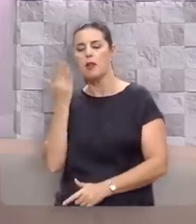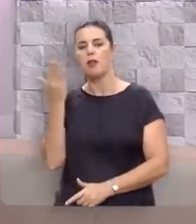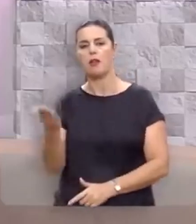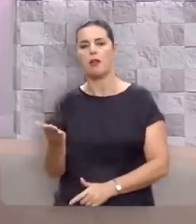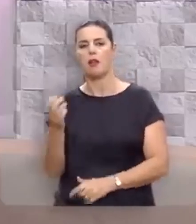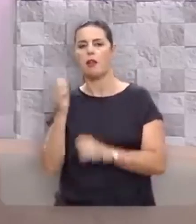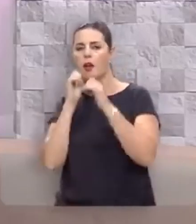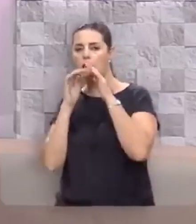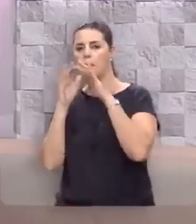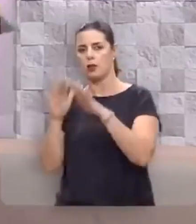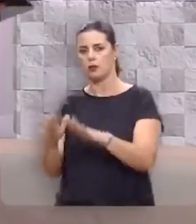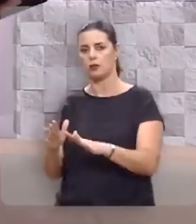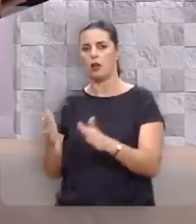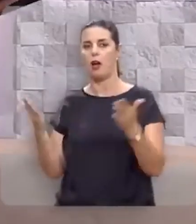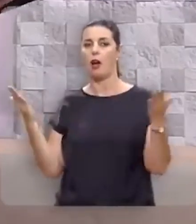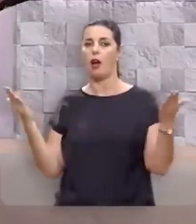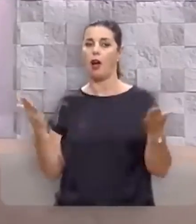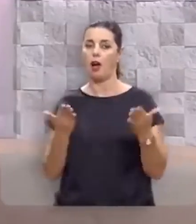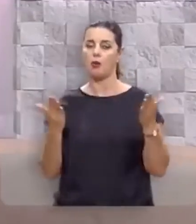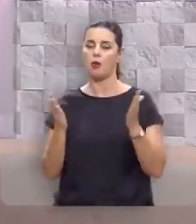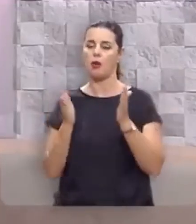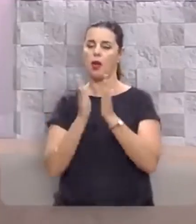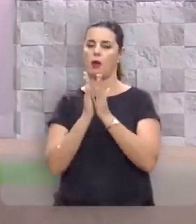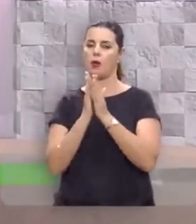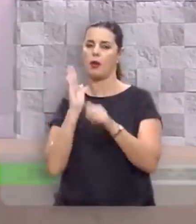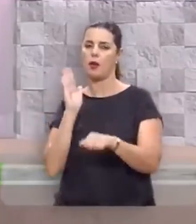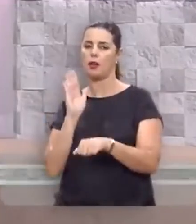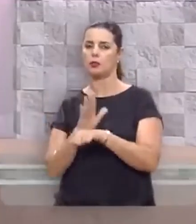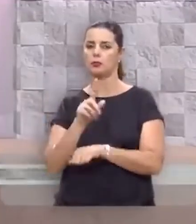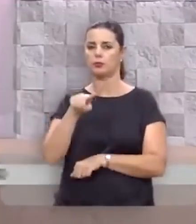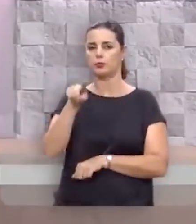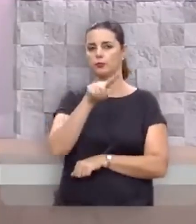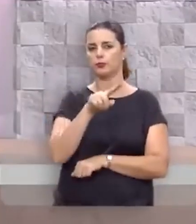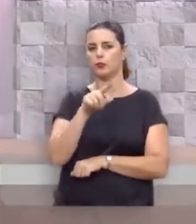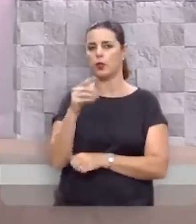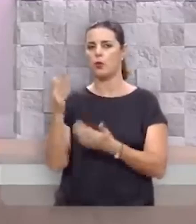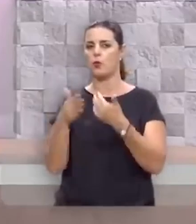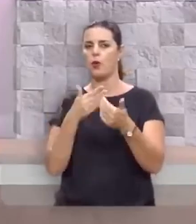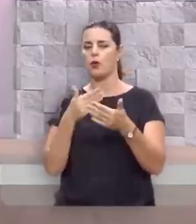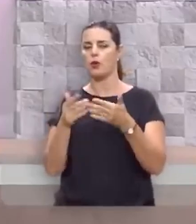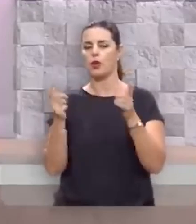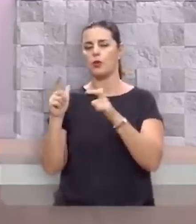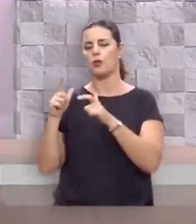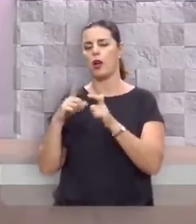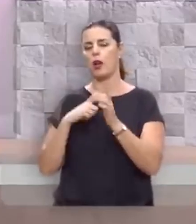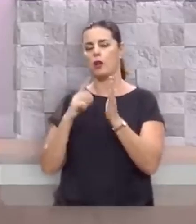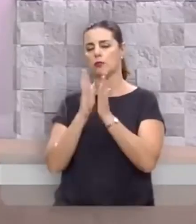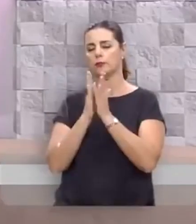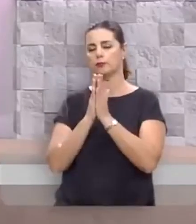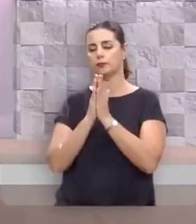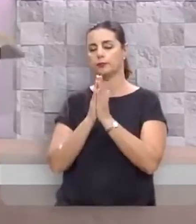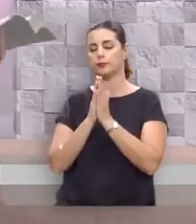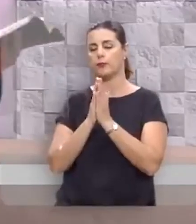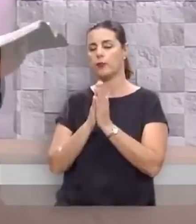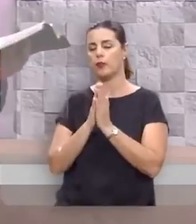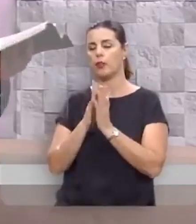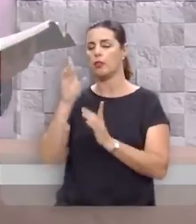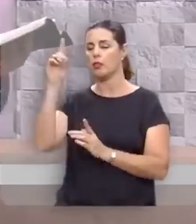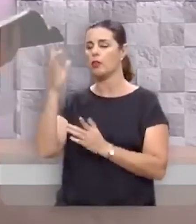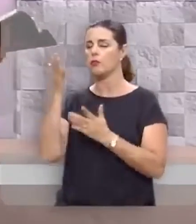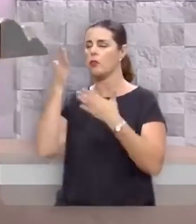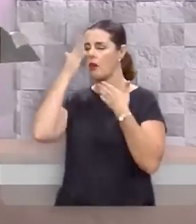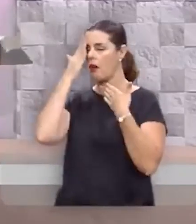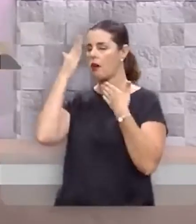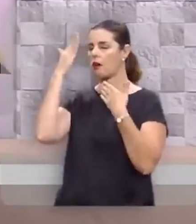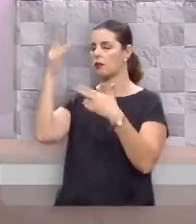e abençoá-las. Eu quero agora orar em seu favor, onde você está, ore comigo. Deus, eu